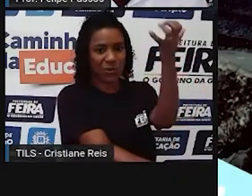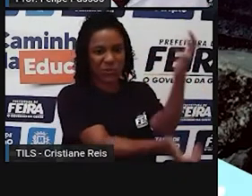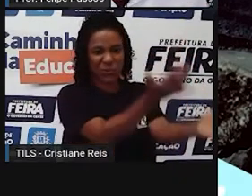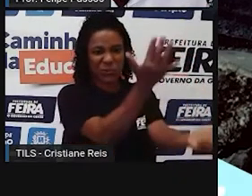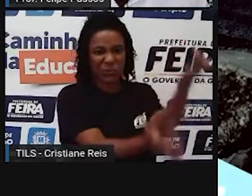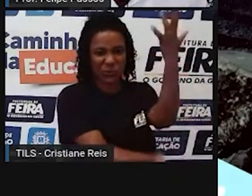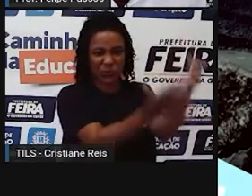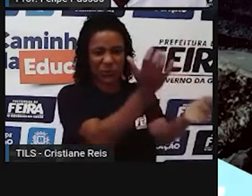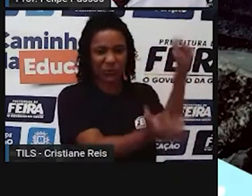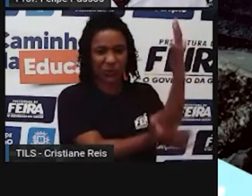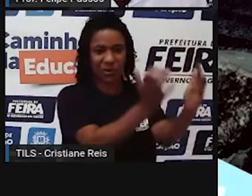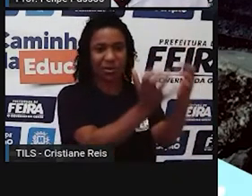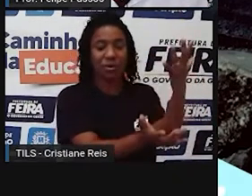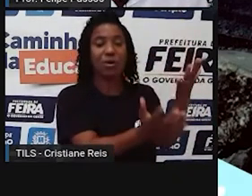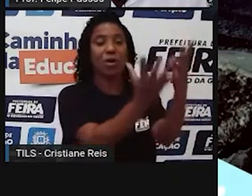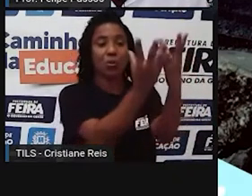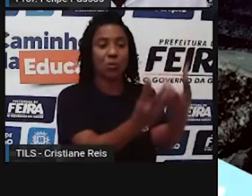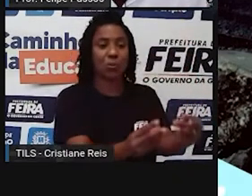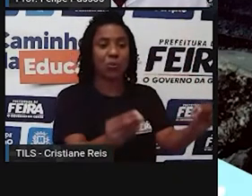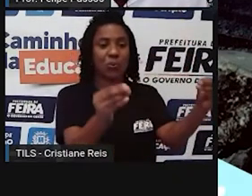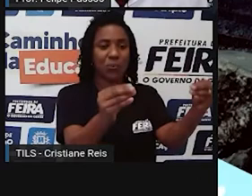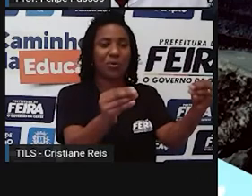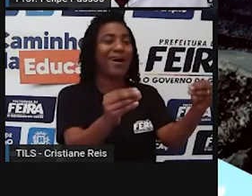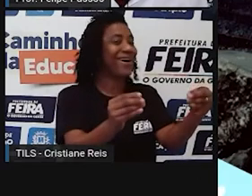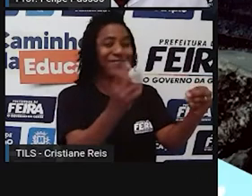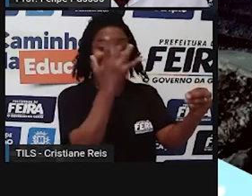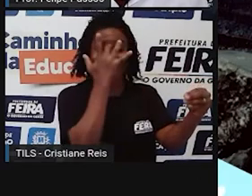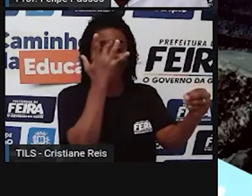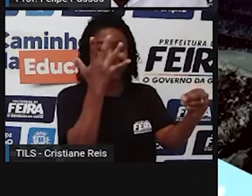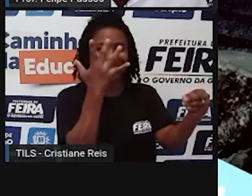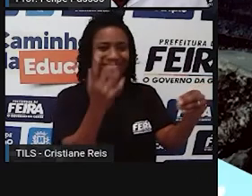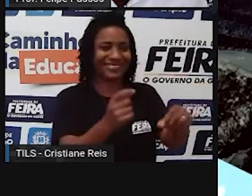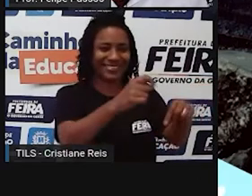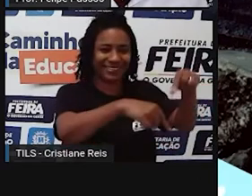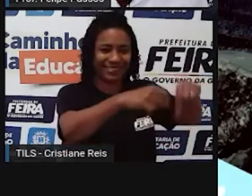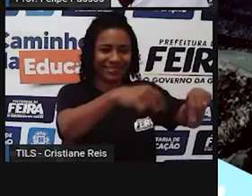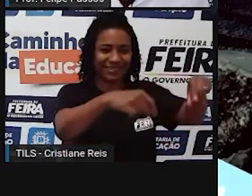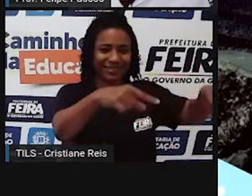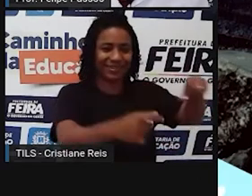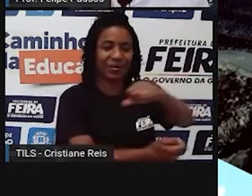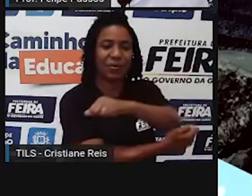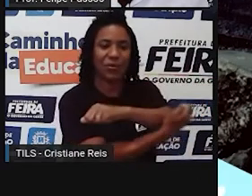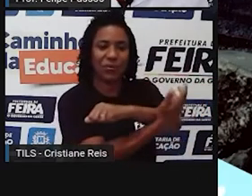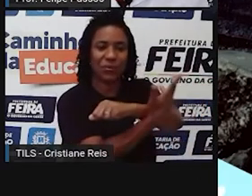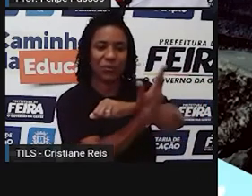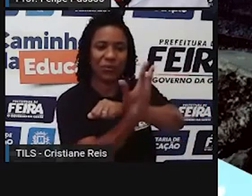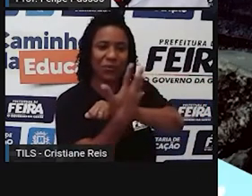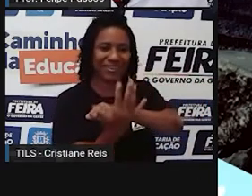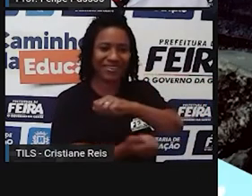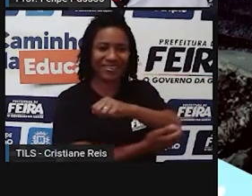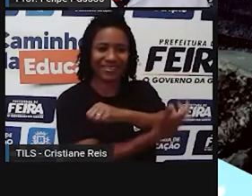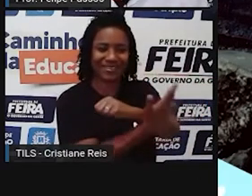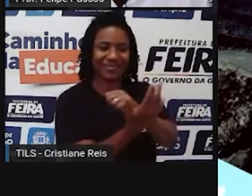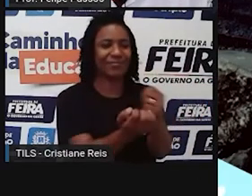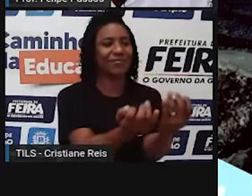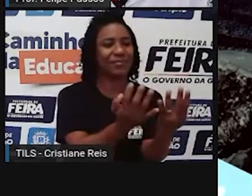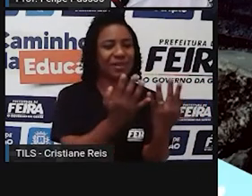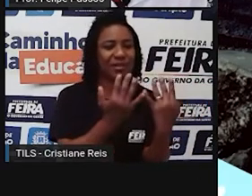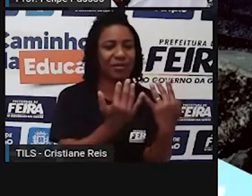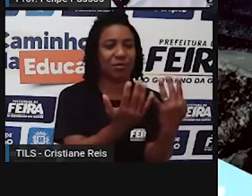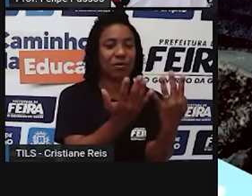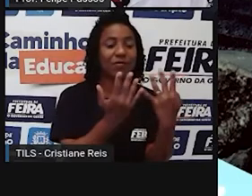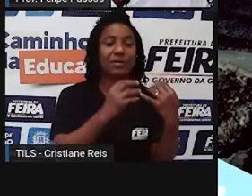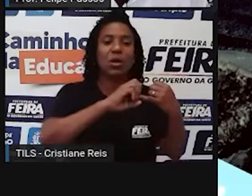derrubadas, Vão ser consumidas pelo fogo. Aí é muito mais fácil do camarada passar um trator e plantar soja, ou então